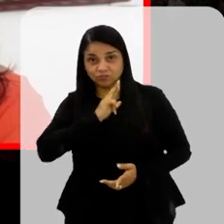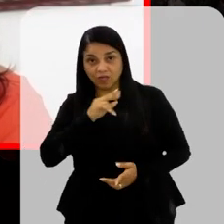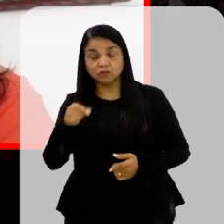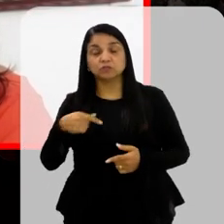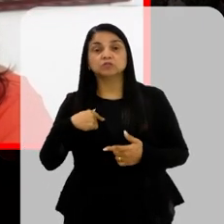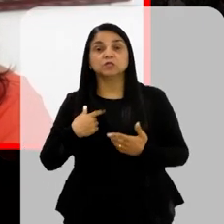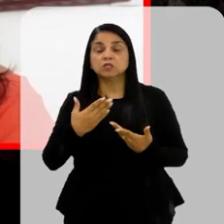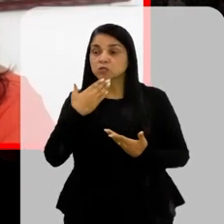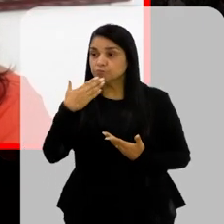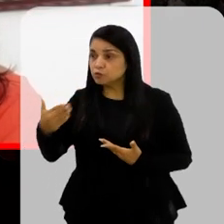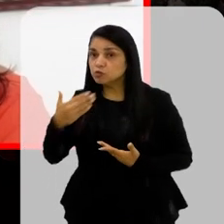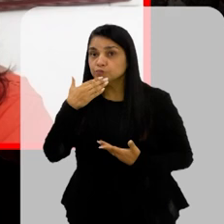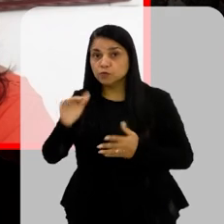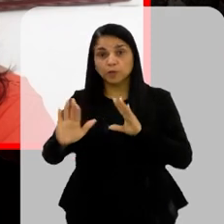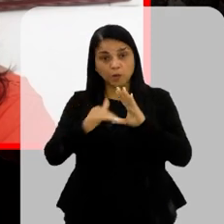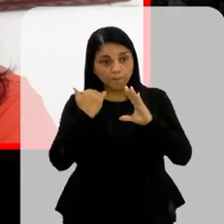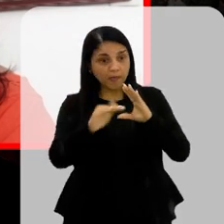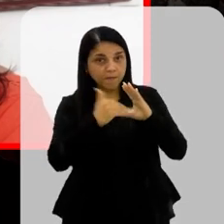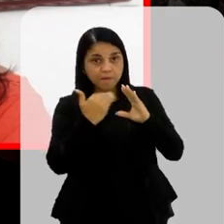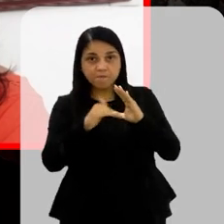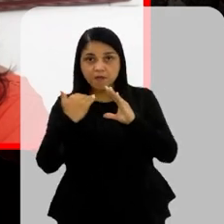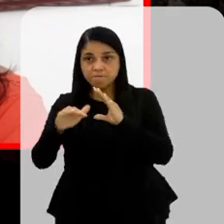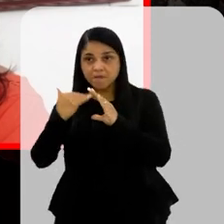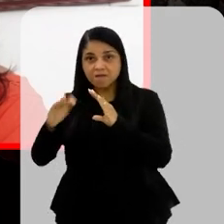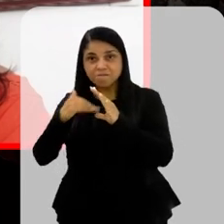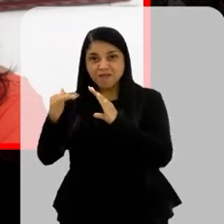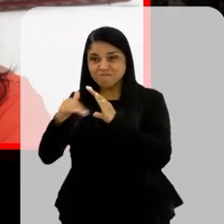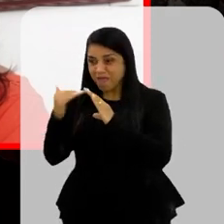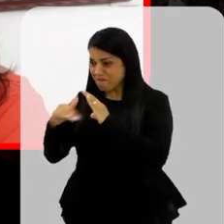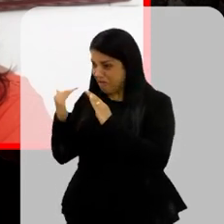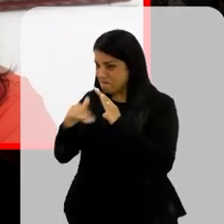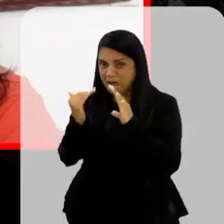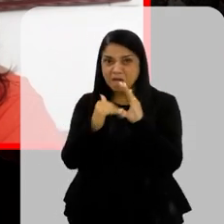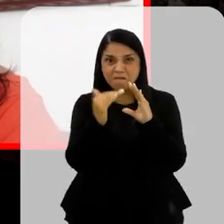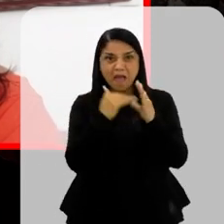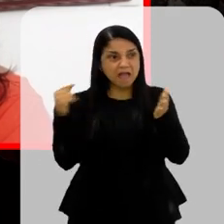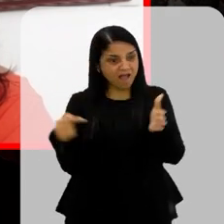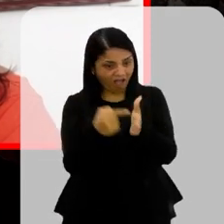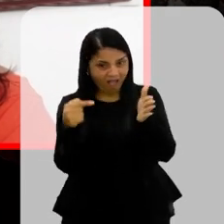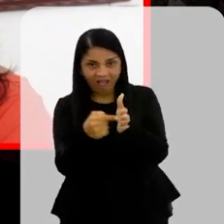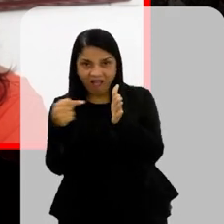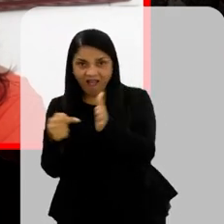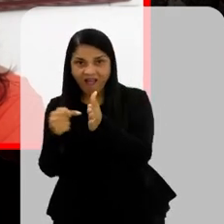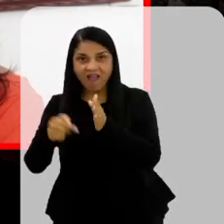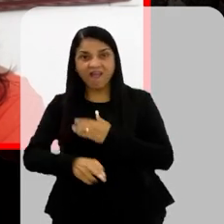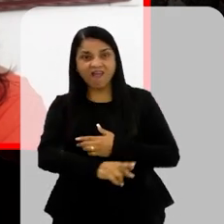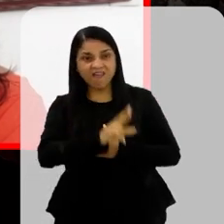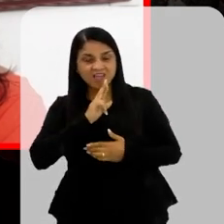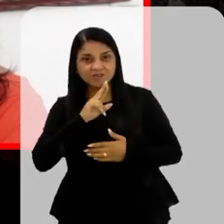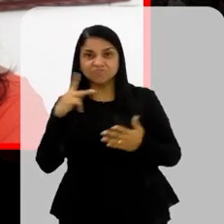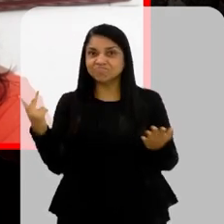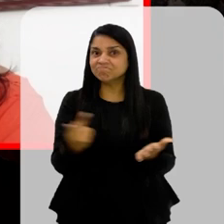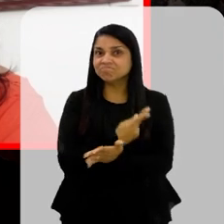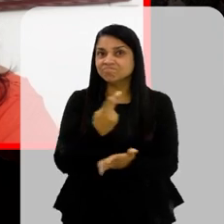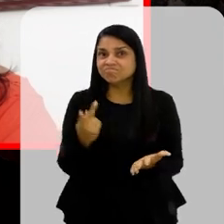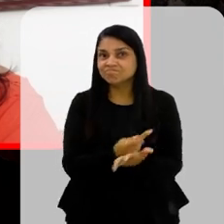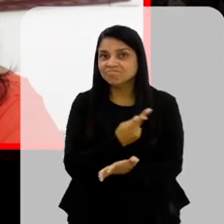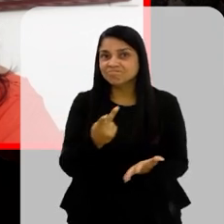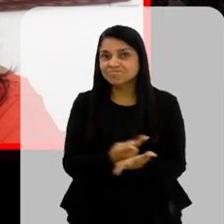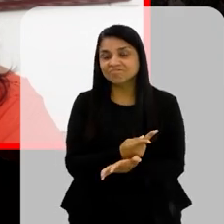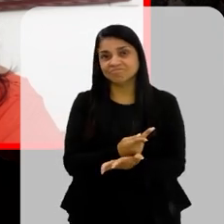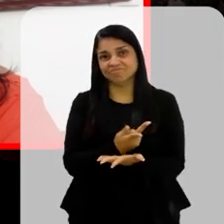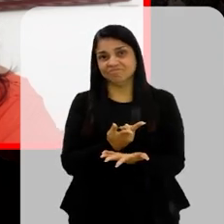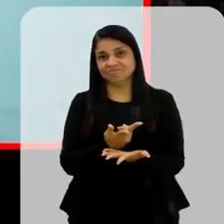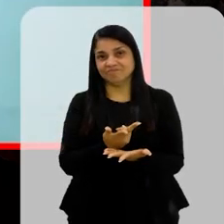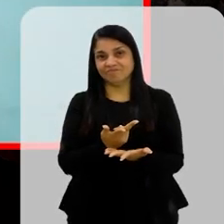enviar Nessas denúncias Por e-mail E a gente recebeu Uma chuva De denúncias Com resultados Assim discrepantes